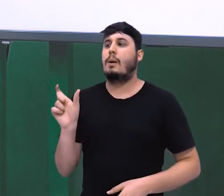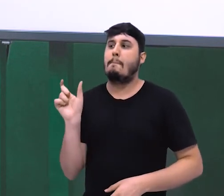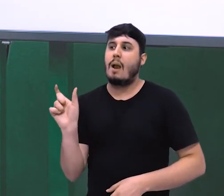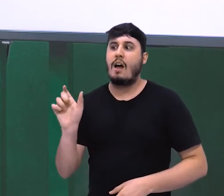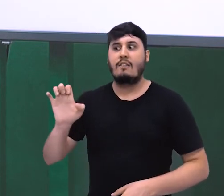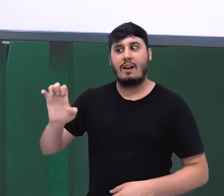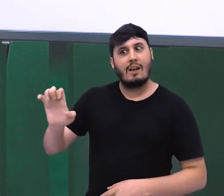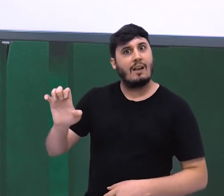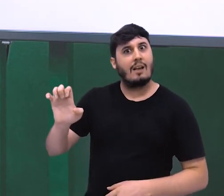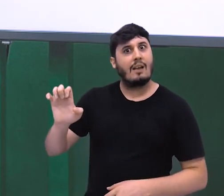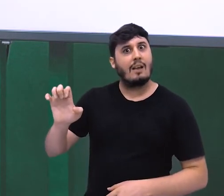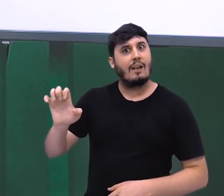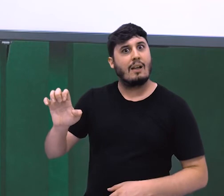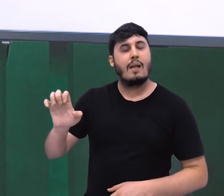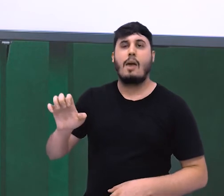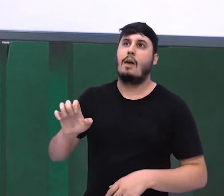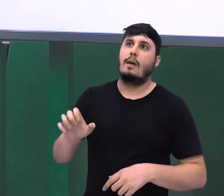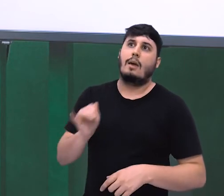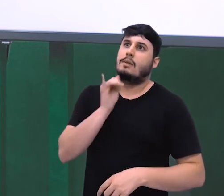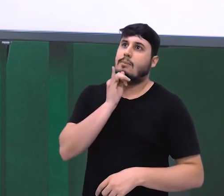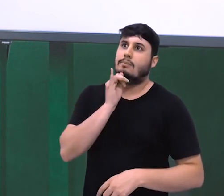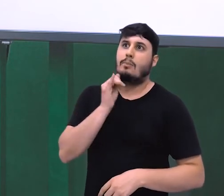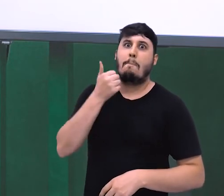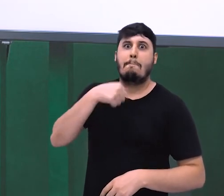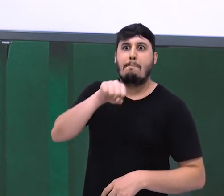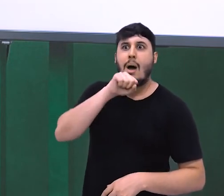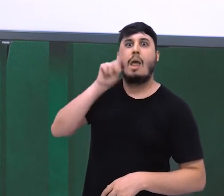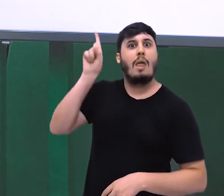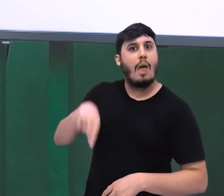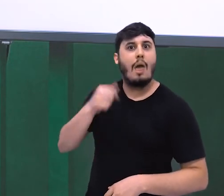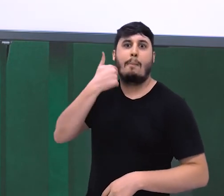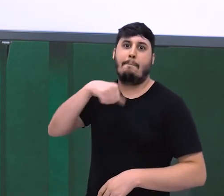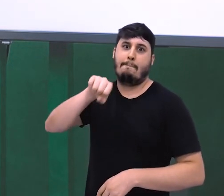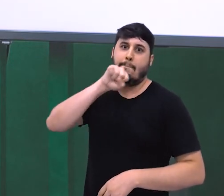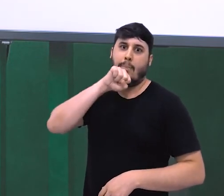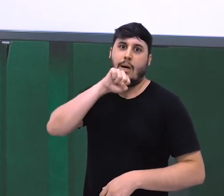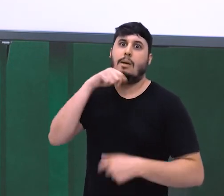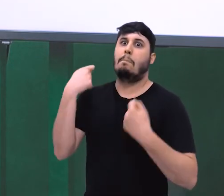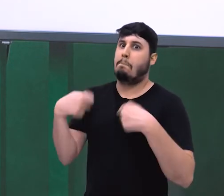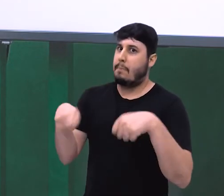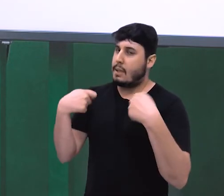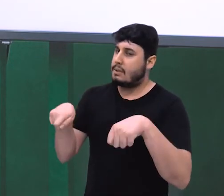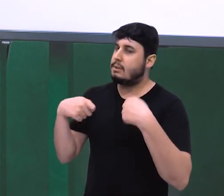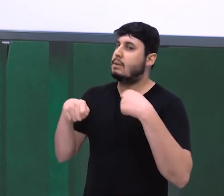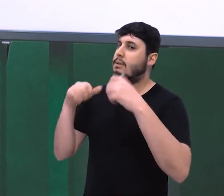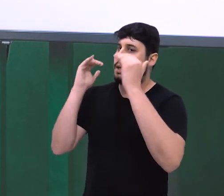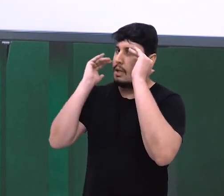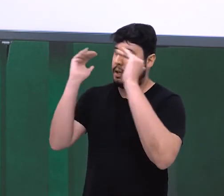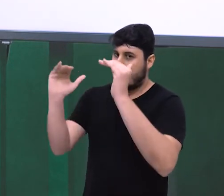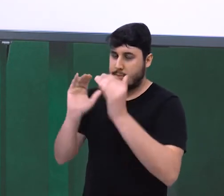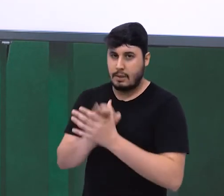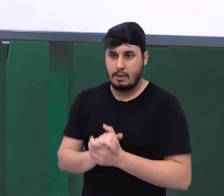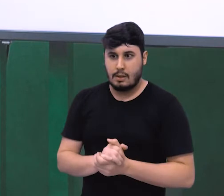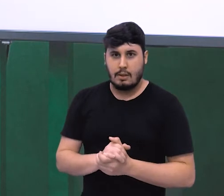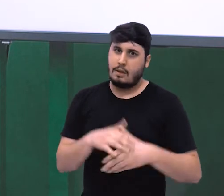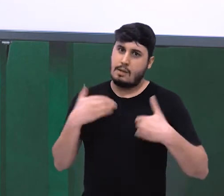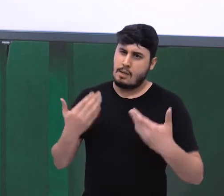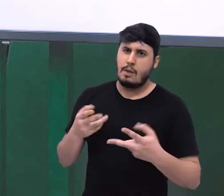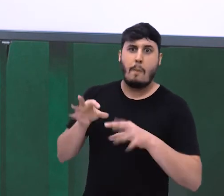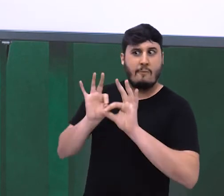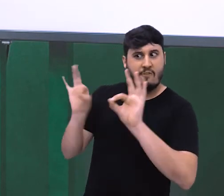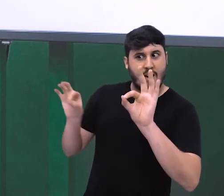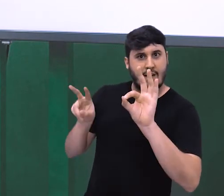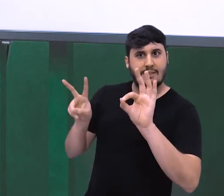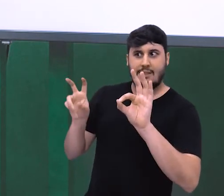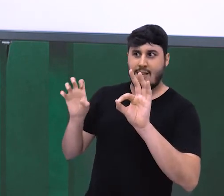Mas, mãe é mãe e é, ou e é preciso respeitá-la. Veja o E, a conjunção E, ligando aí